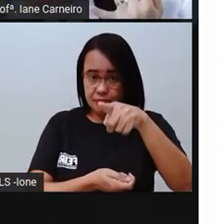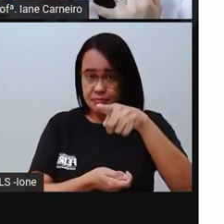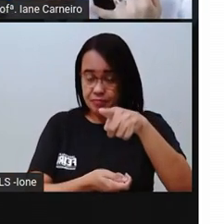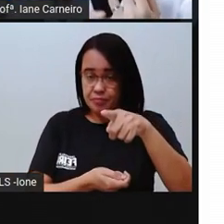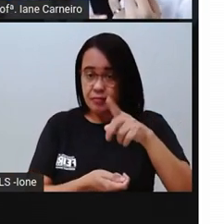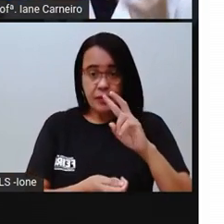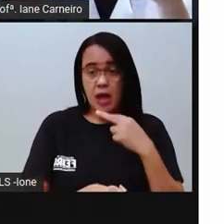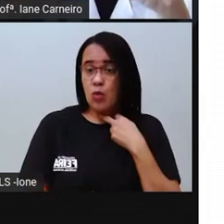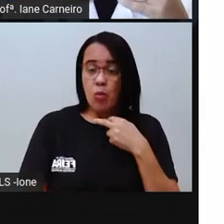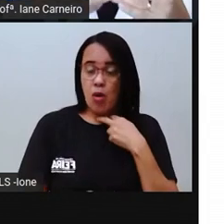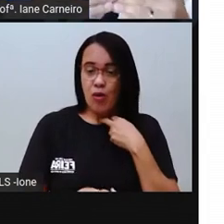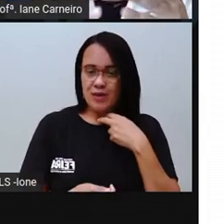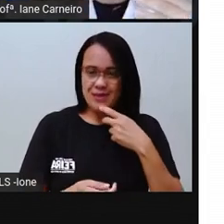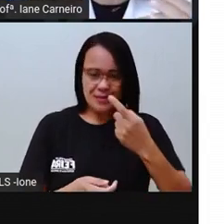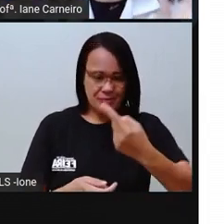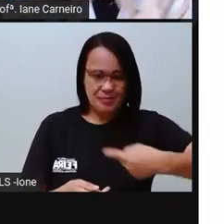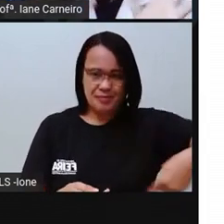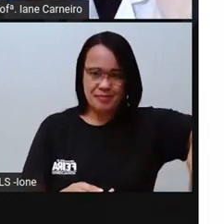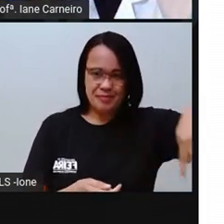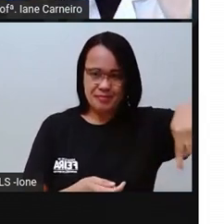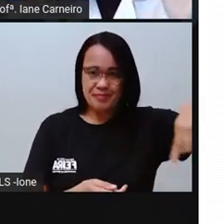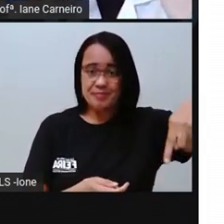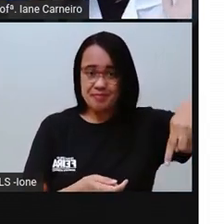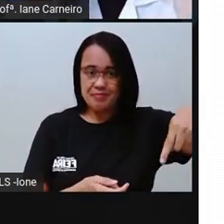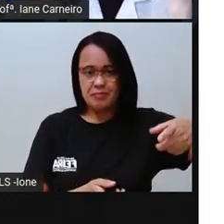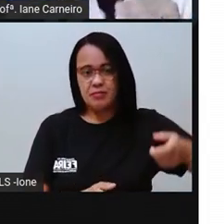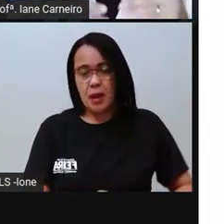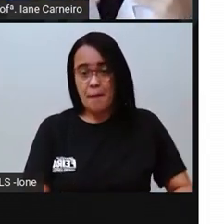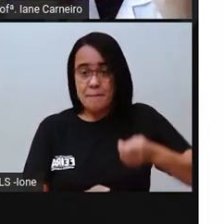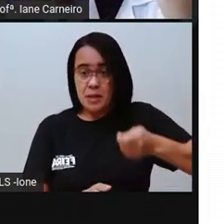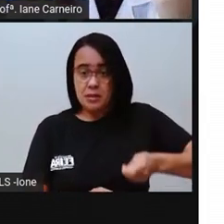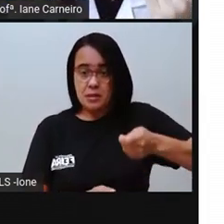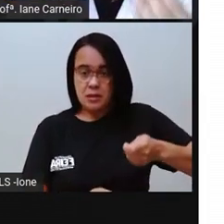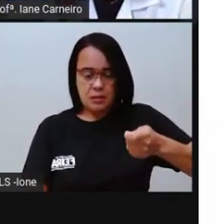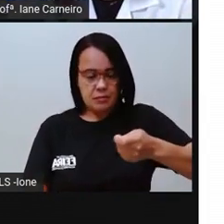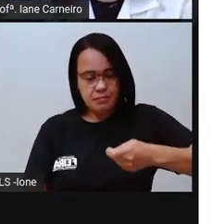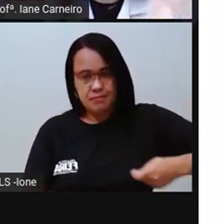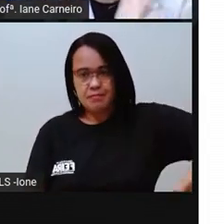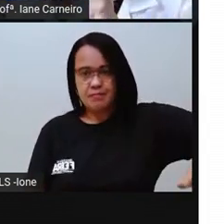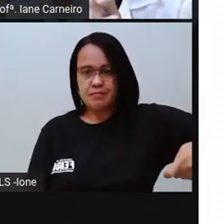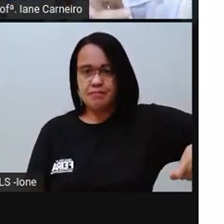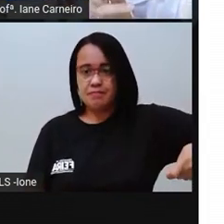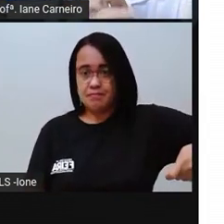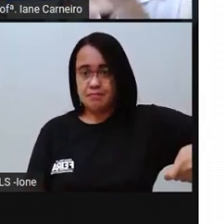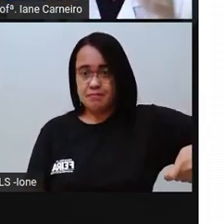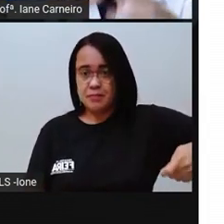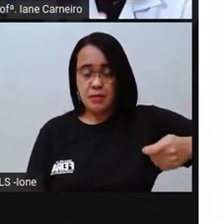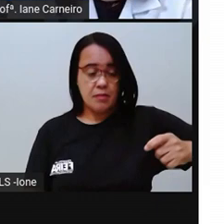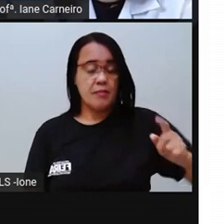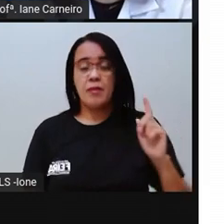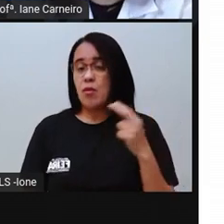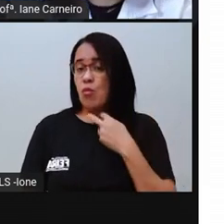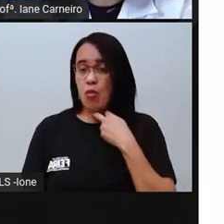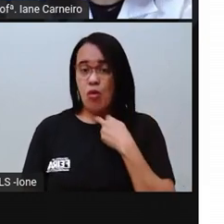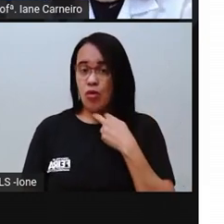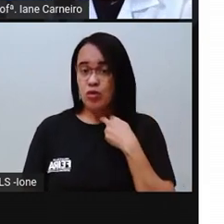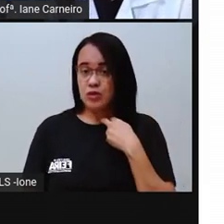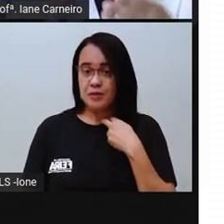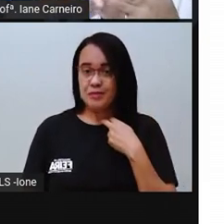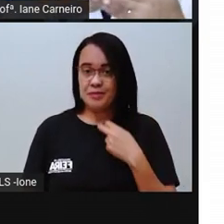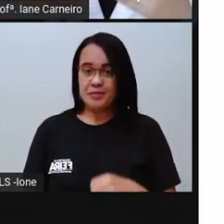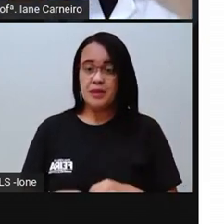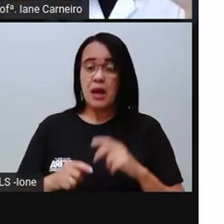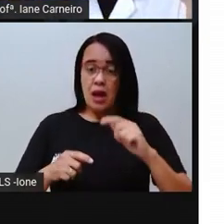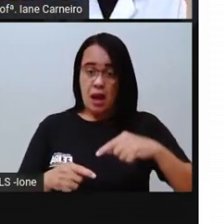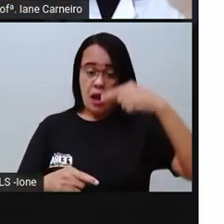ser colocada nas bocas, em casa que tem criança, né? Não pode colocar a panela na frente,